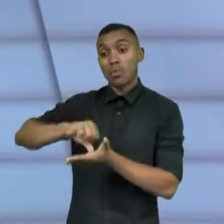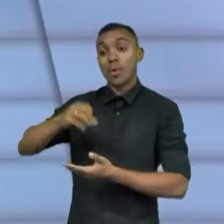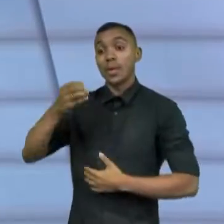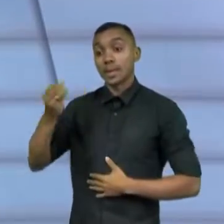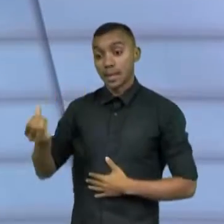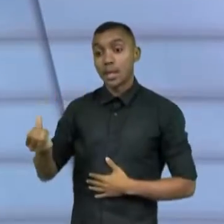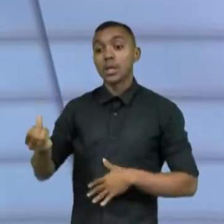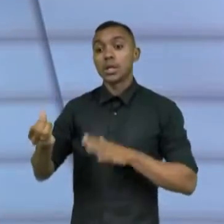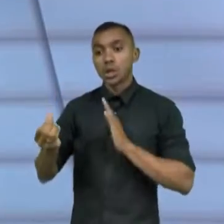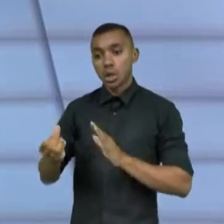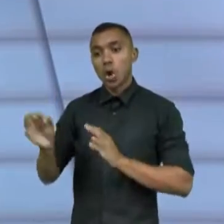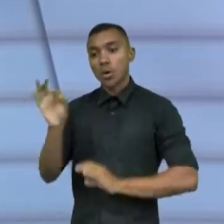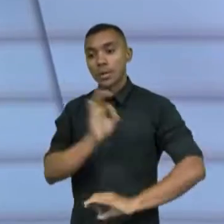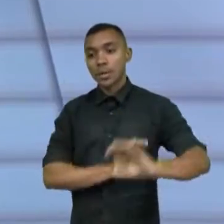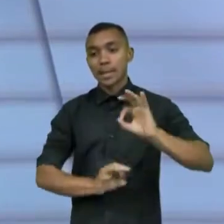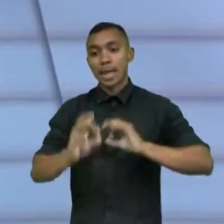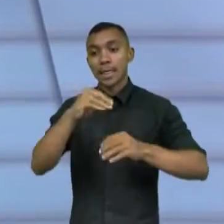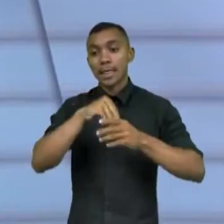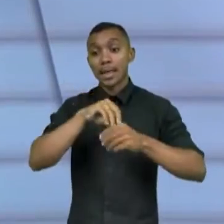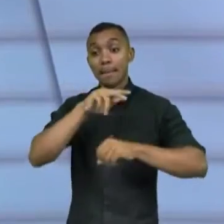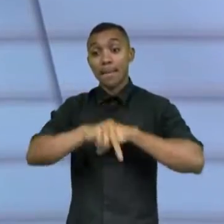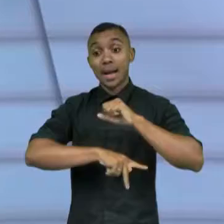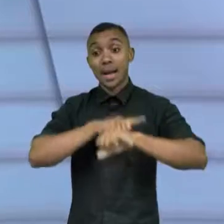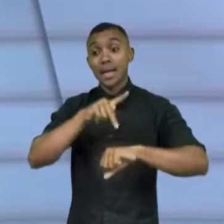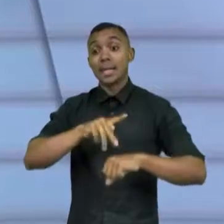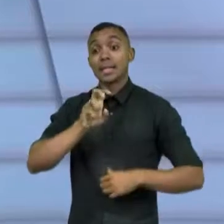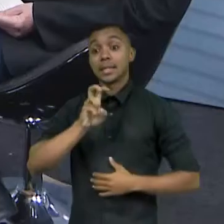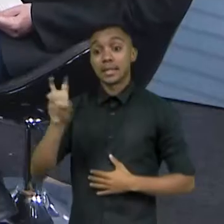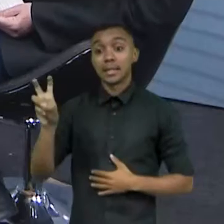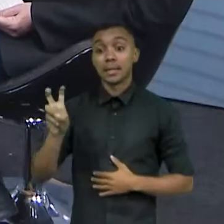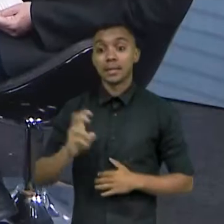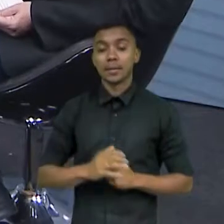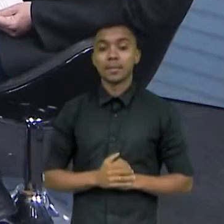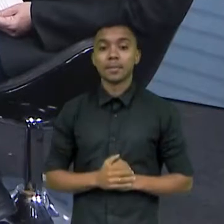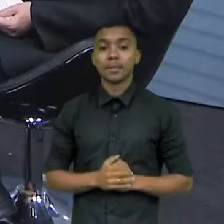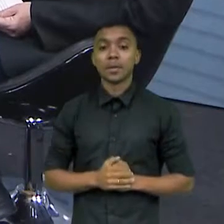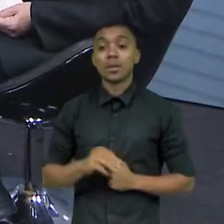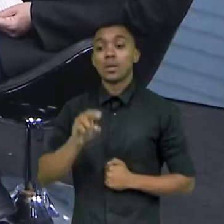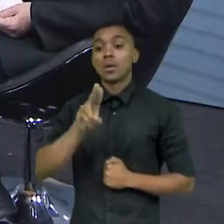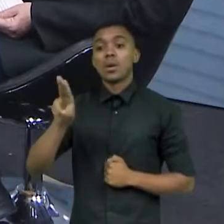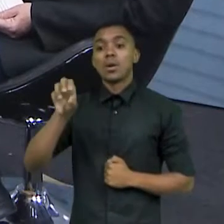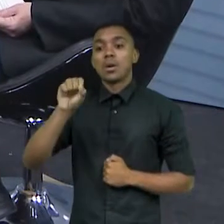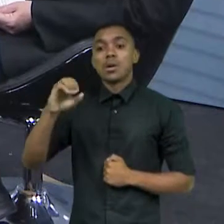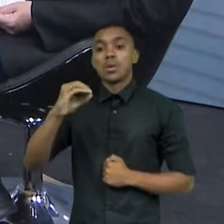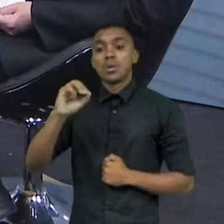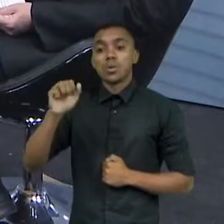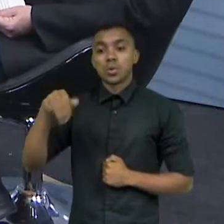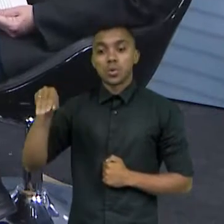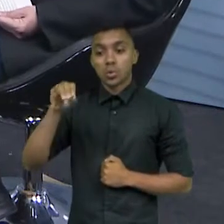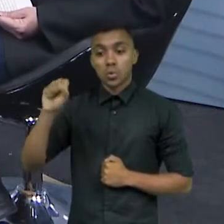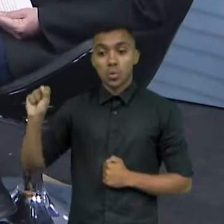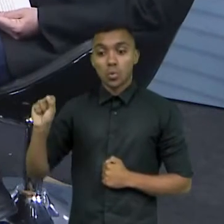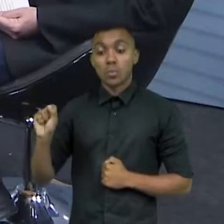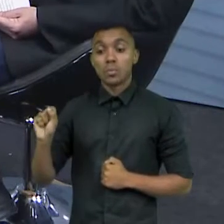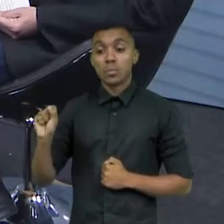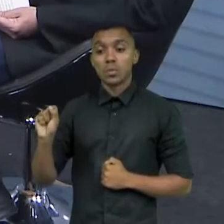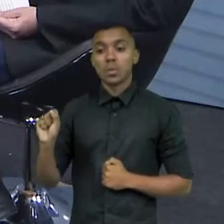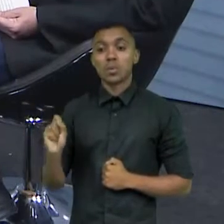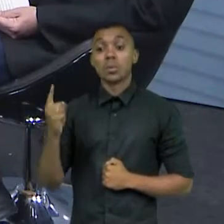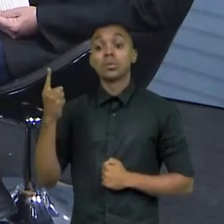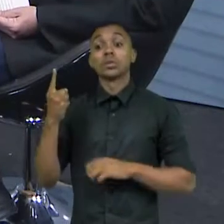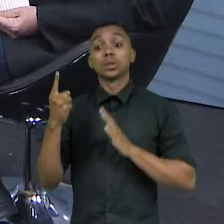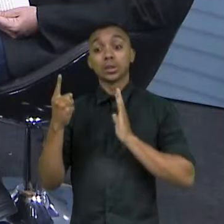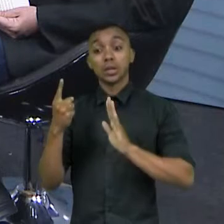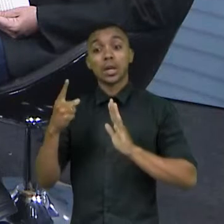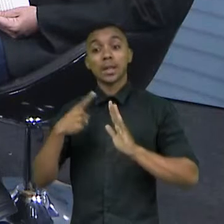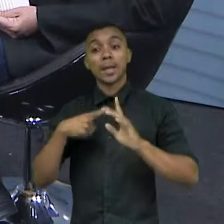distribuídas nas cinco regiões do país. E a Somos 1 já tem um trabalho aqui, tem isso? É, a Somos 1 tem uma